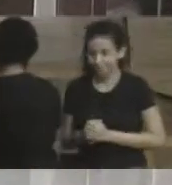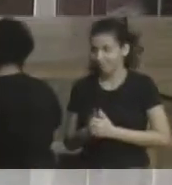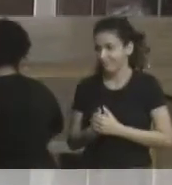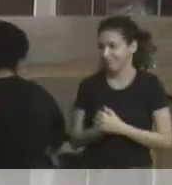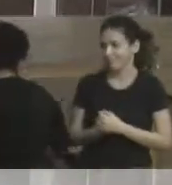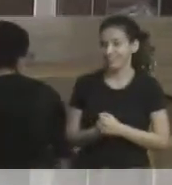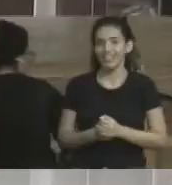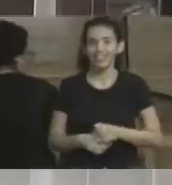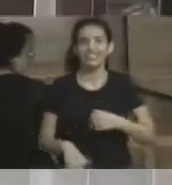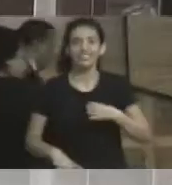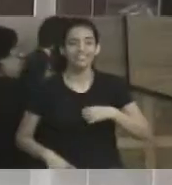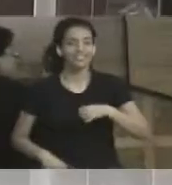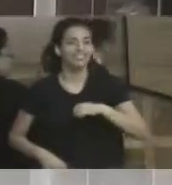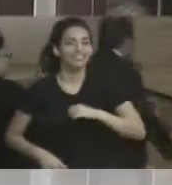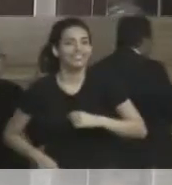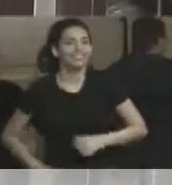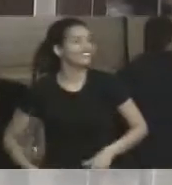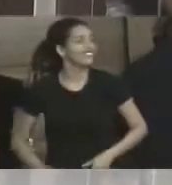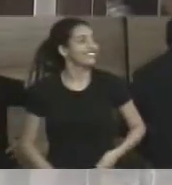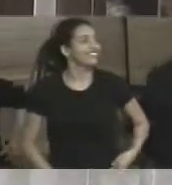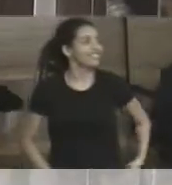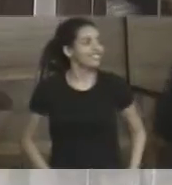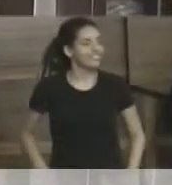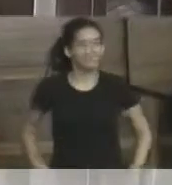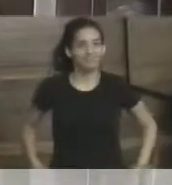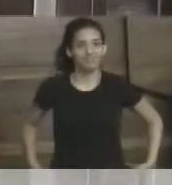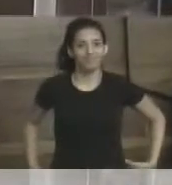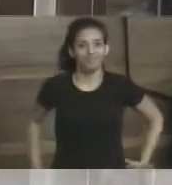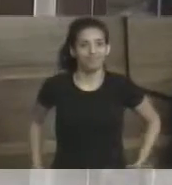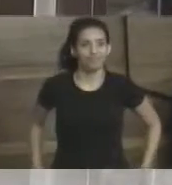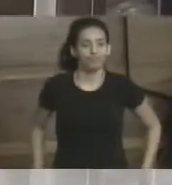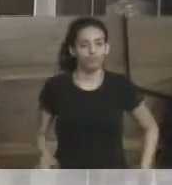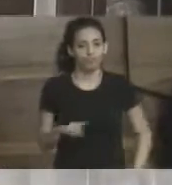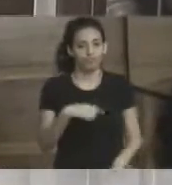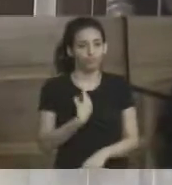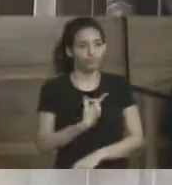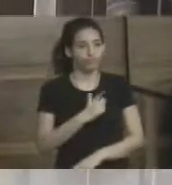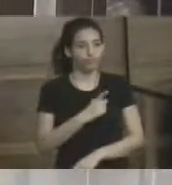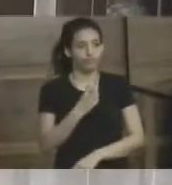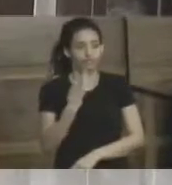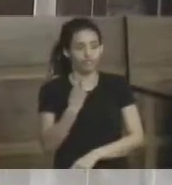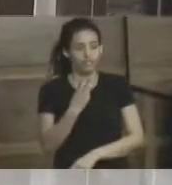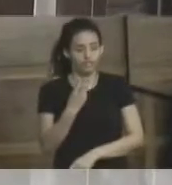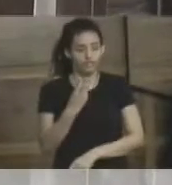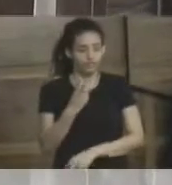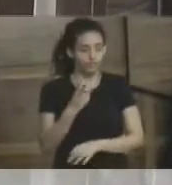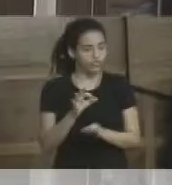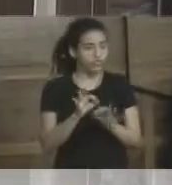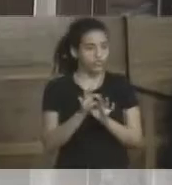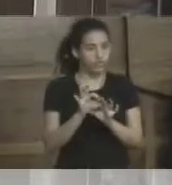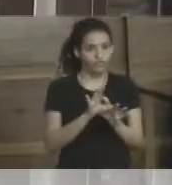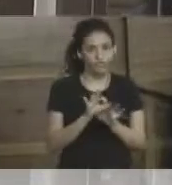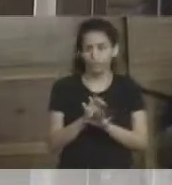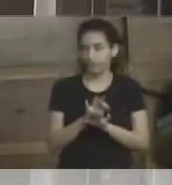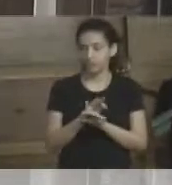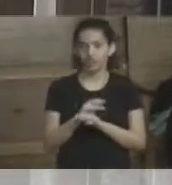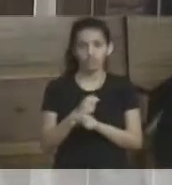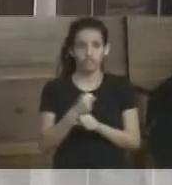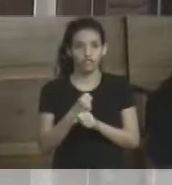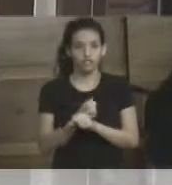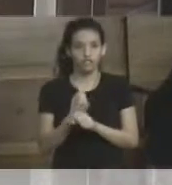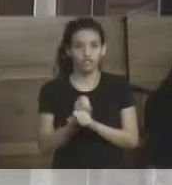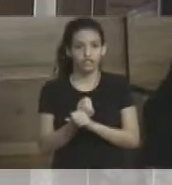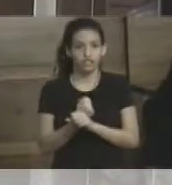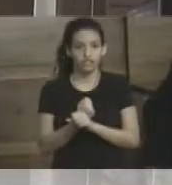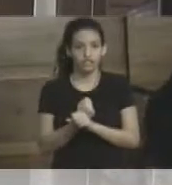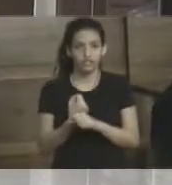acompanhei os três processos que nós temos na SPU. Nós temos três processos para a construção daquela área, porque aquela área